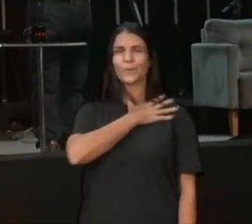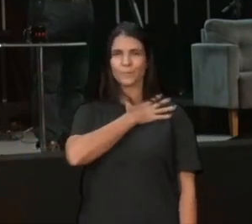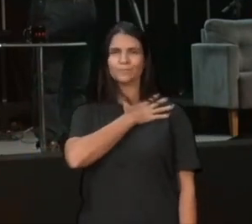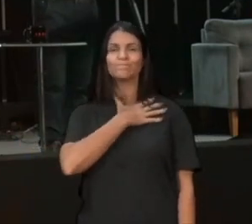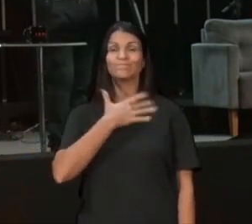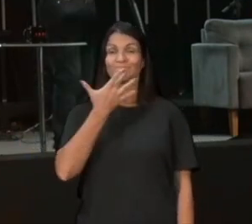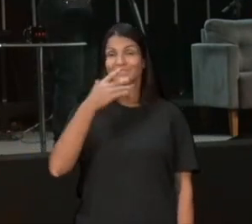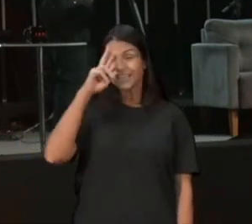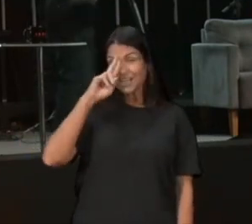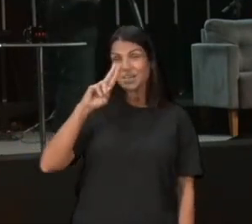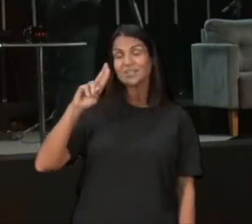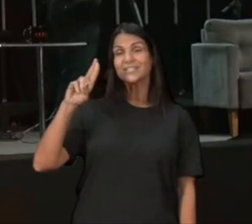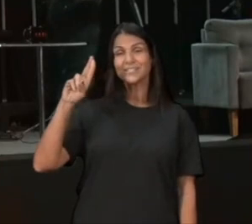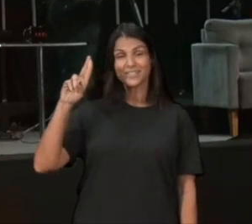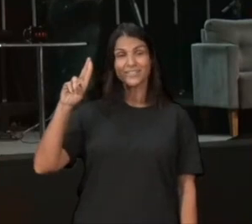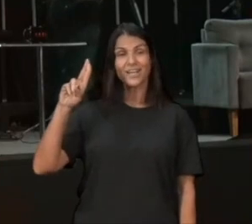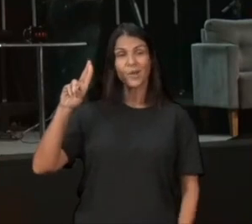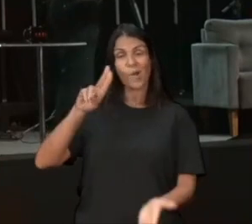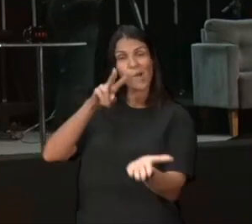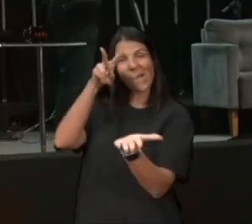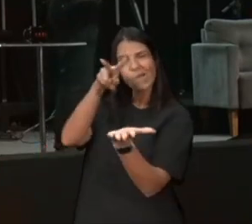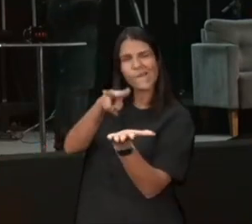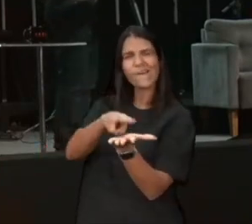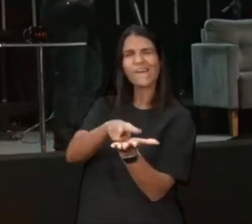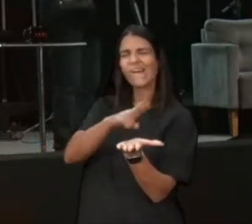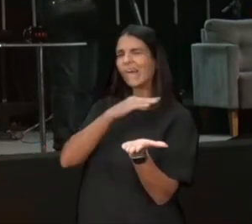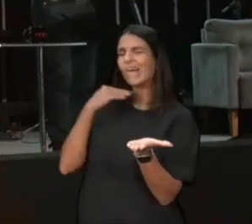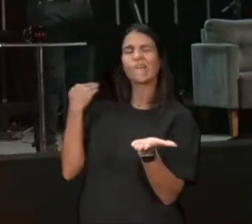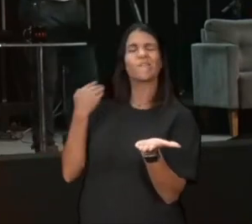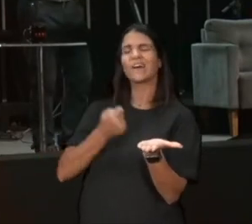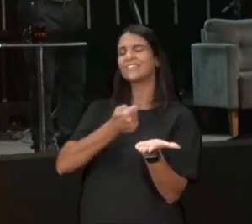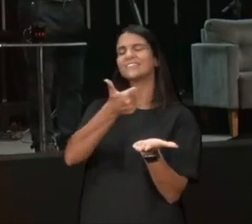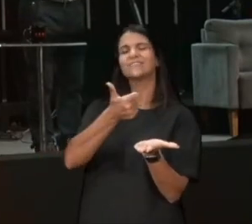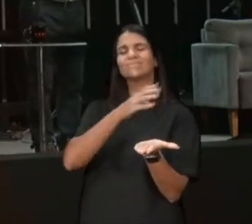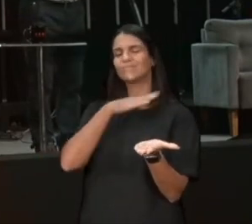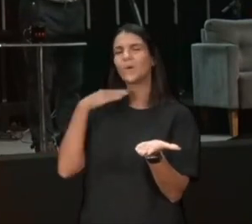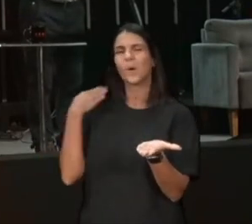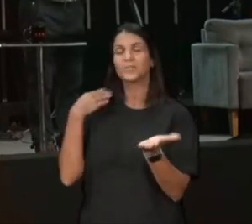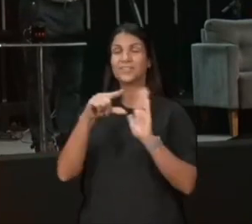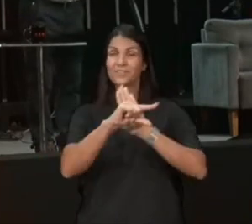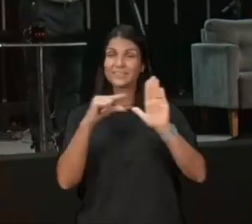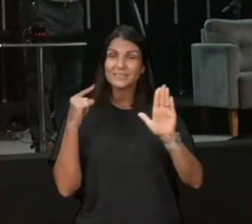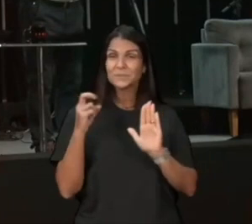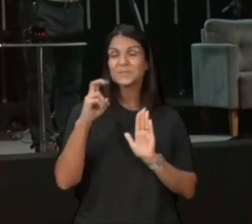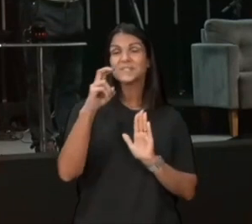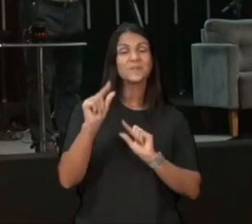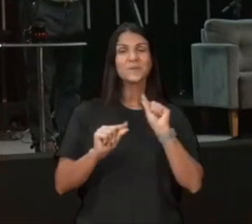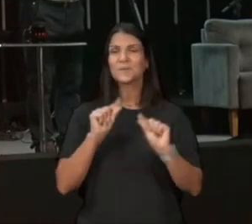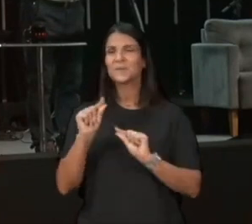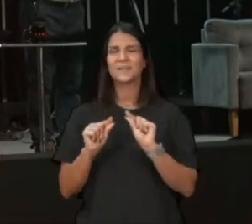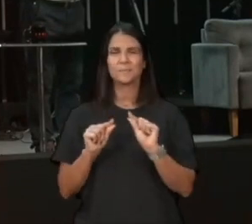estimava muito, ele amava, um escravo, e no versículo 5, nós lemos assim,